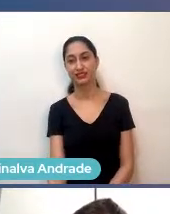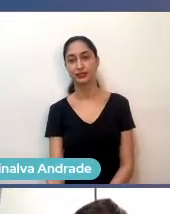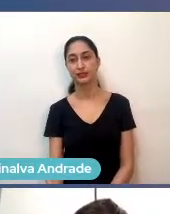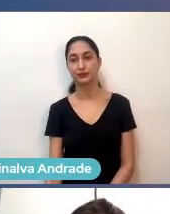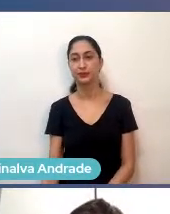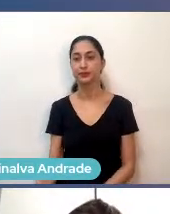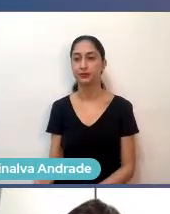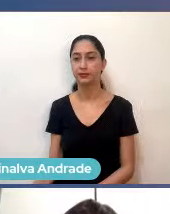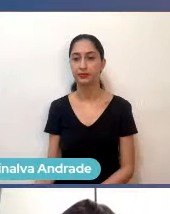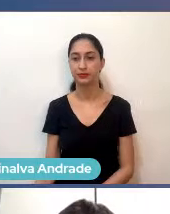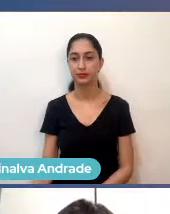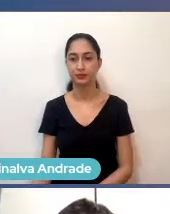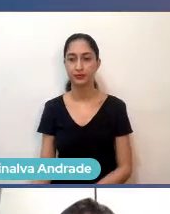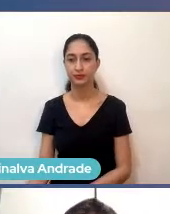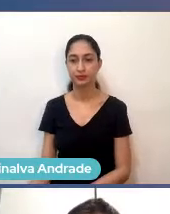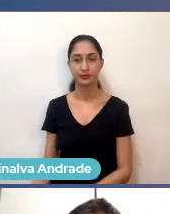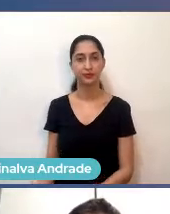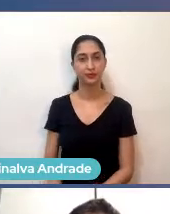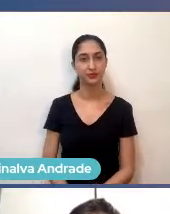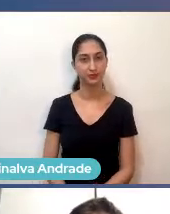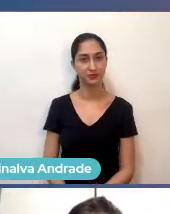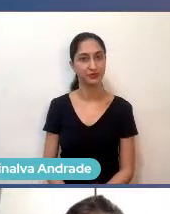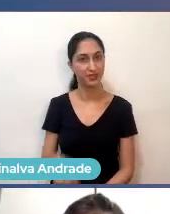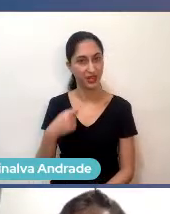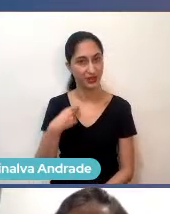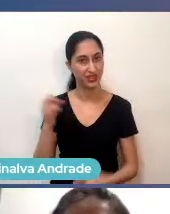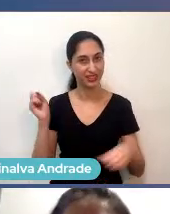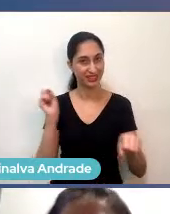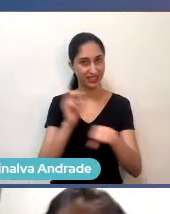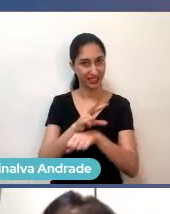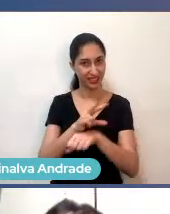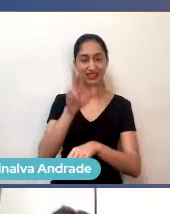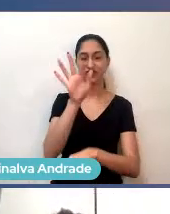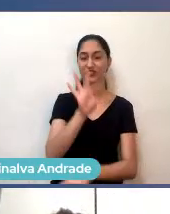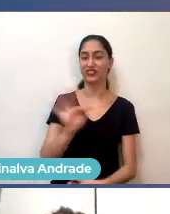Essa sou eu, entrando na Faculdade de Ciência da Computação aqui na Federal.